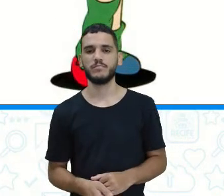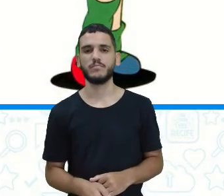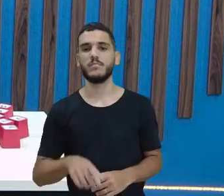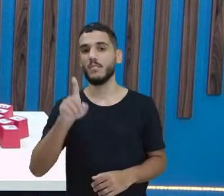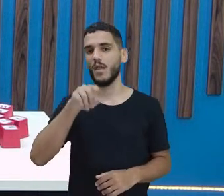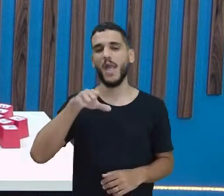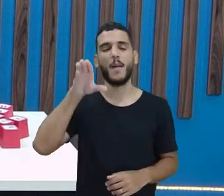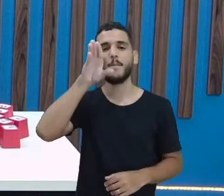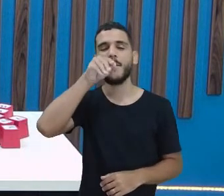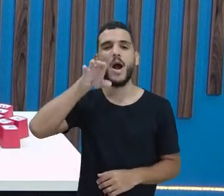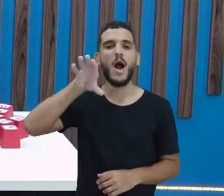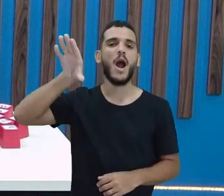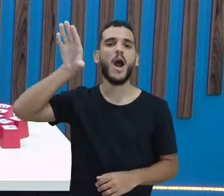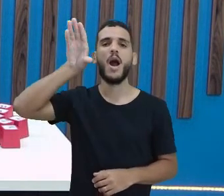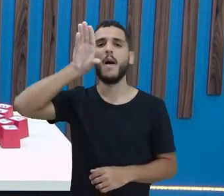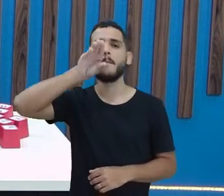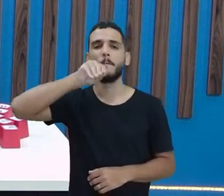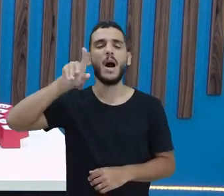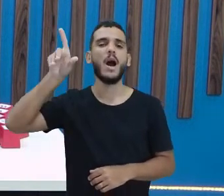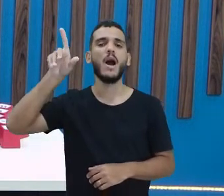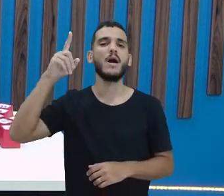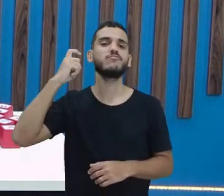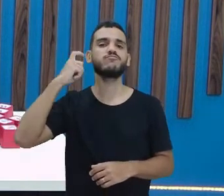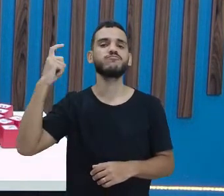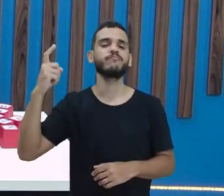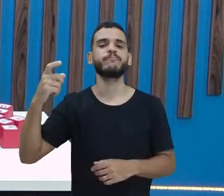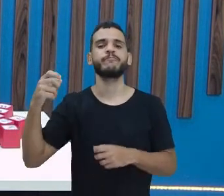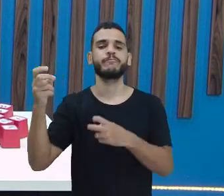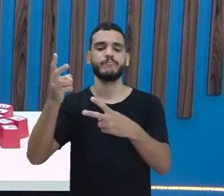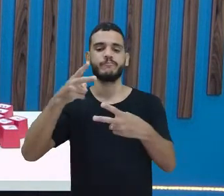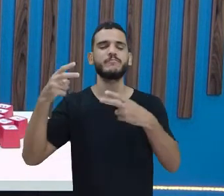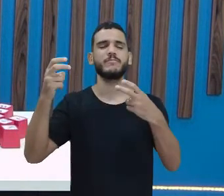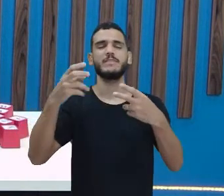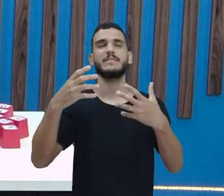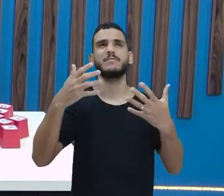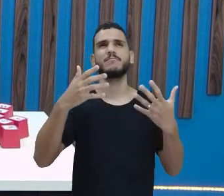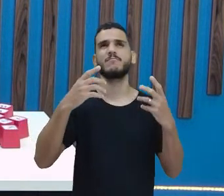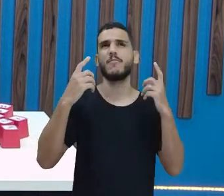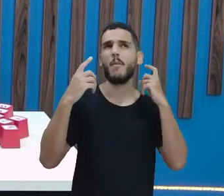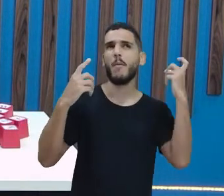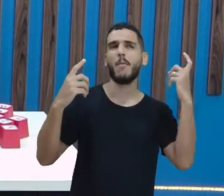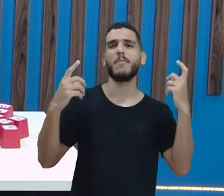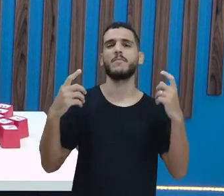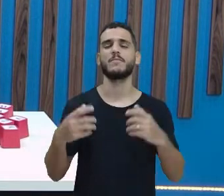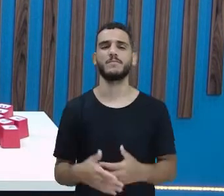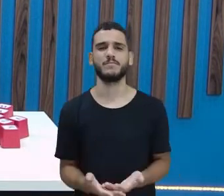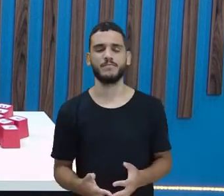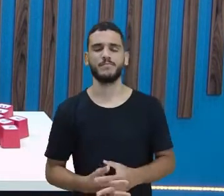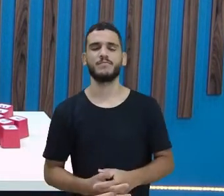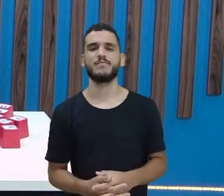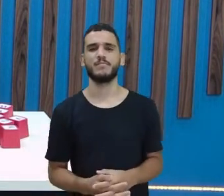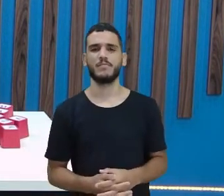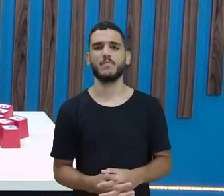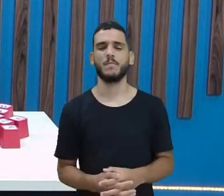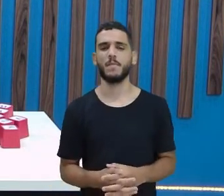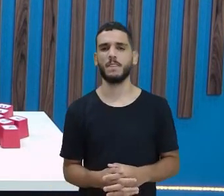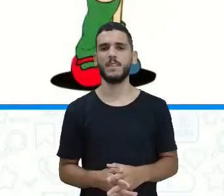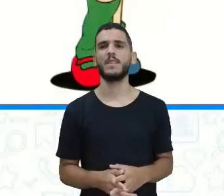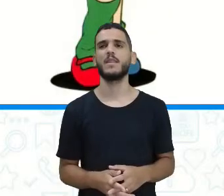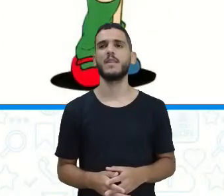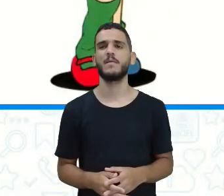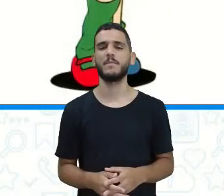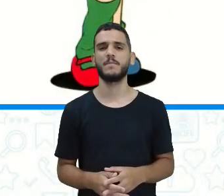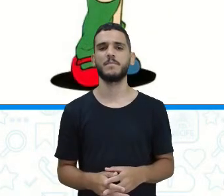sons orais, os sons das vogais. Eles saem da nossa boca e Emília conseguiu